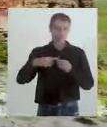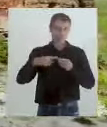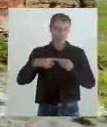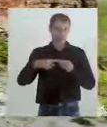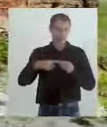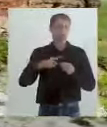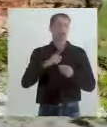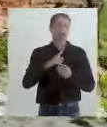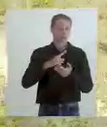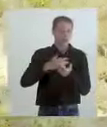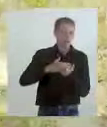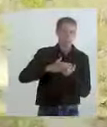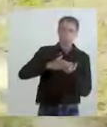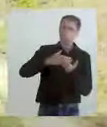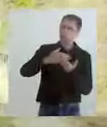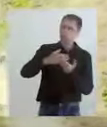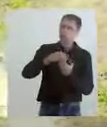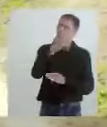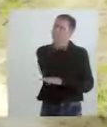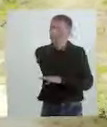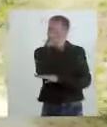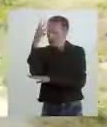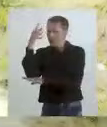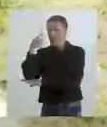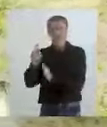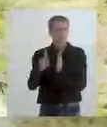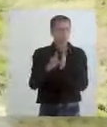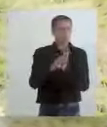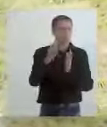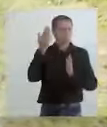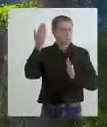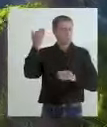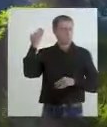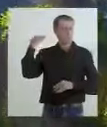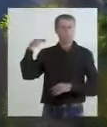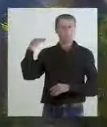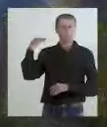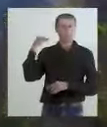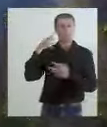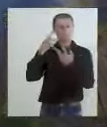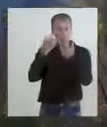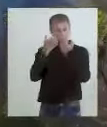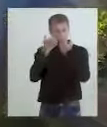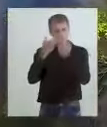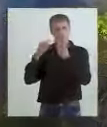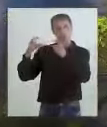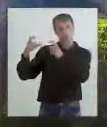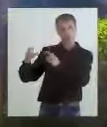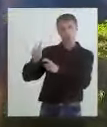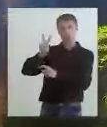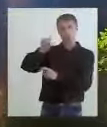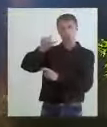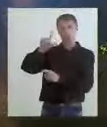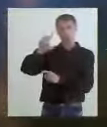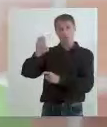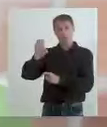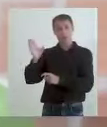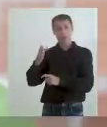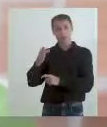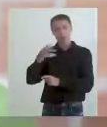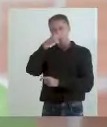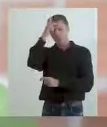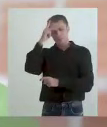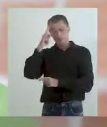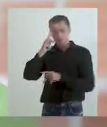pouco dessa origem de árvores nativas. Como nós temos visto aqui no Vale Encantado, comunidades, eles